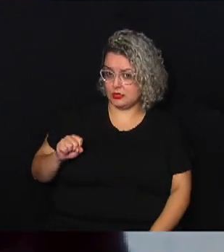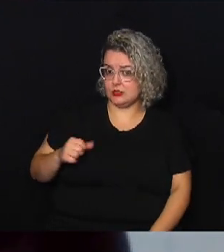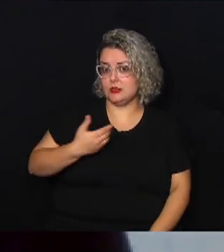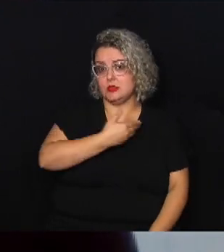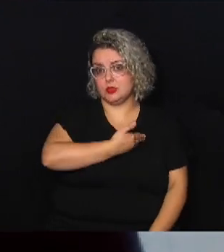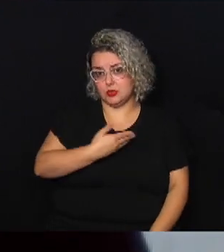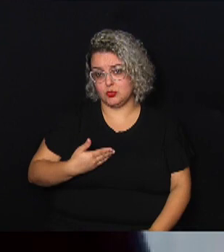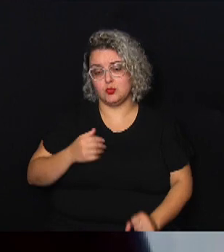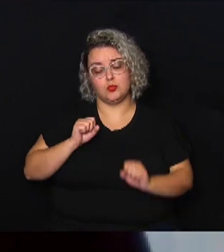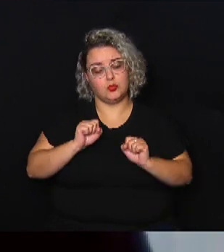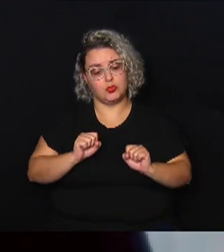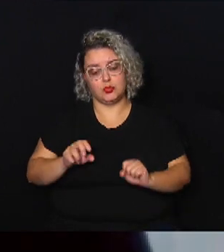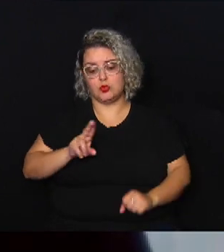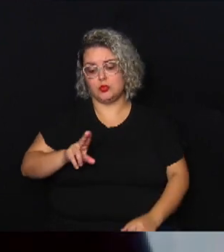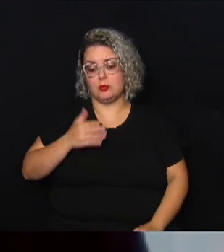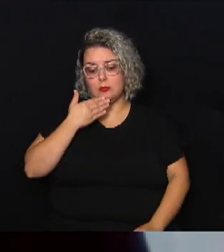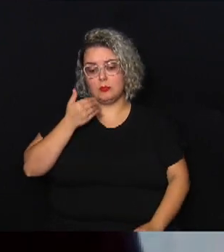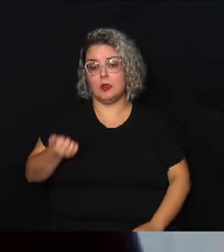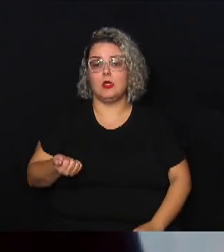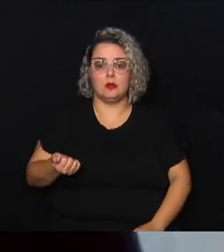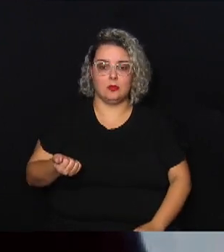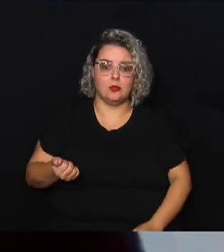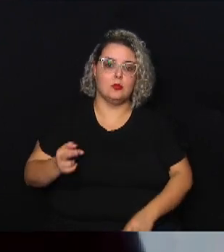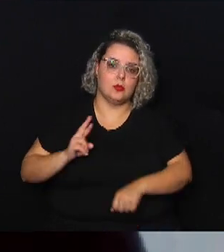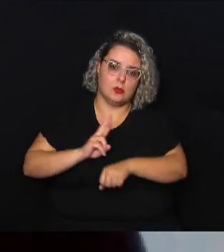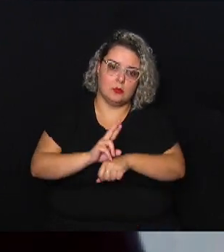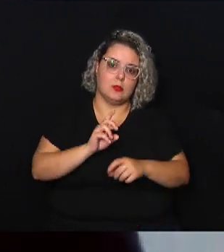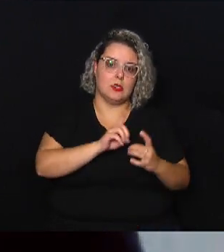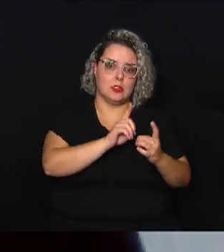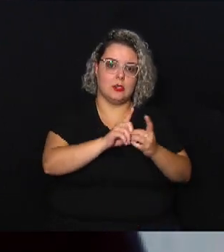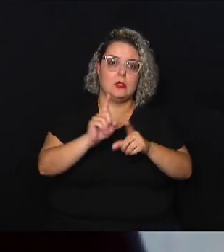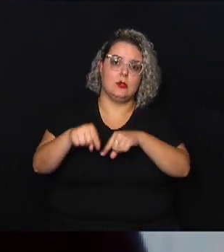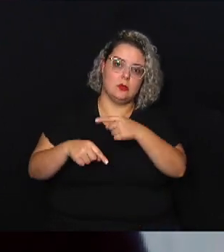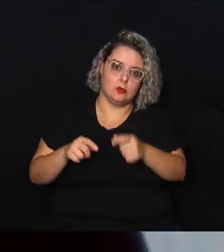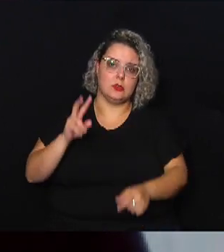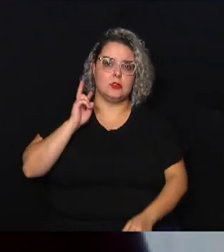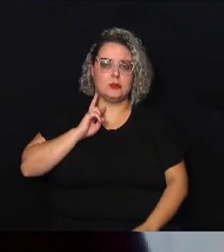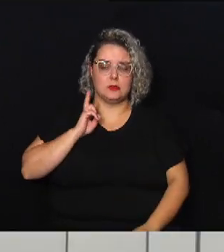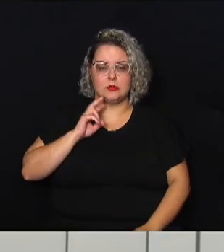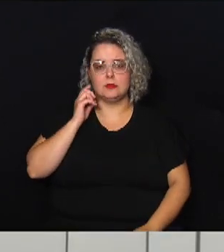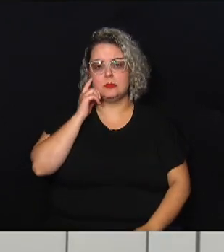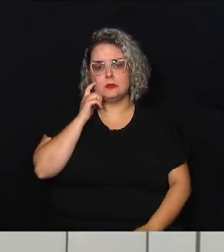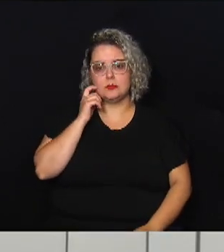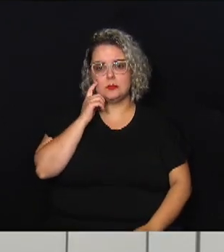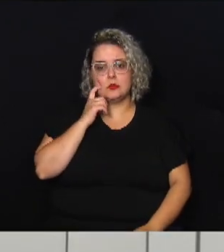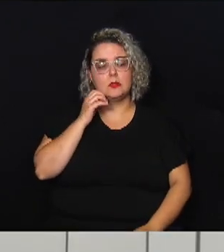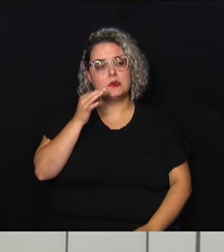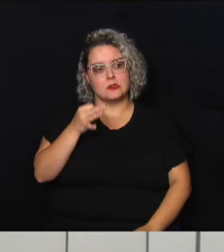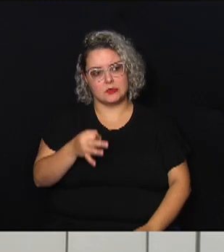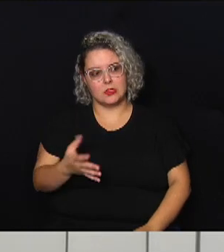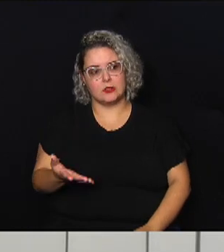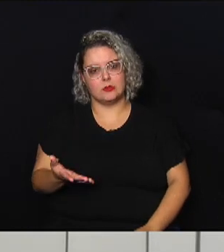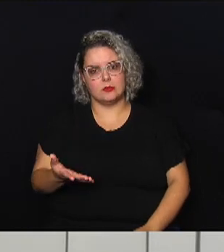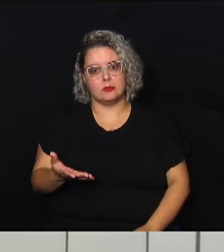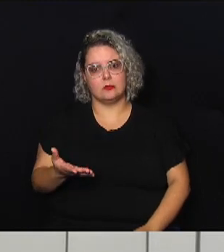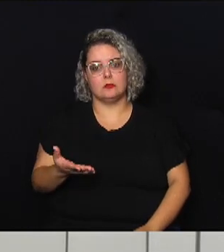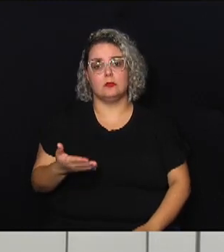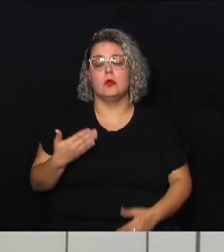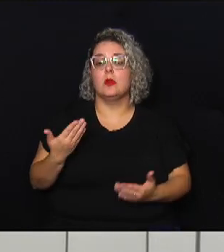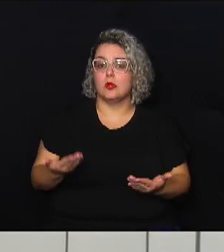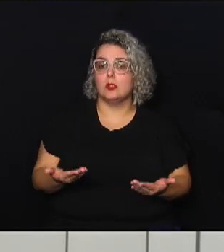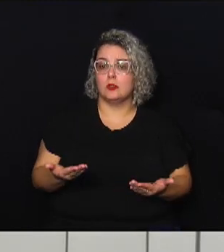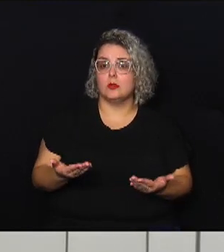otimizando os recursos para atender outras vítimas correto então partindo então